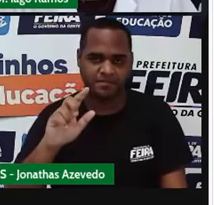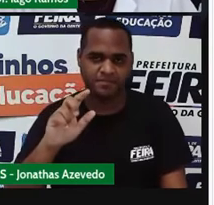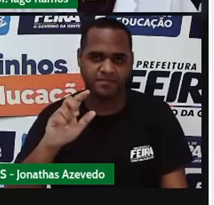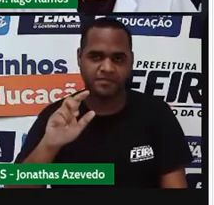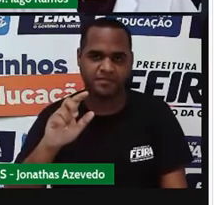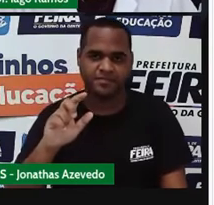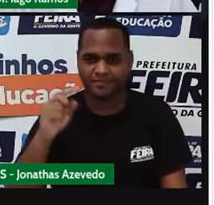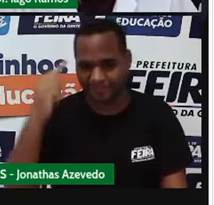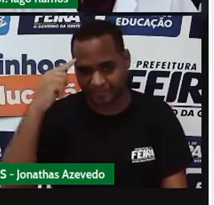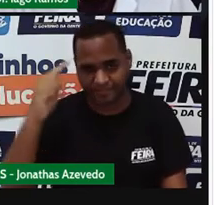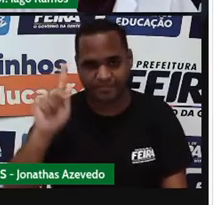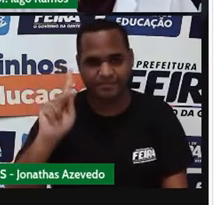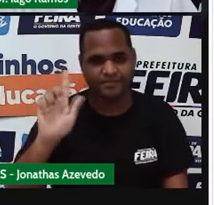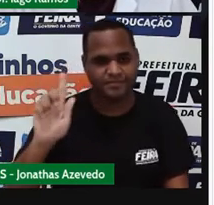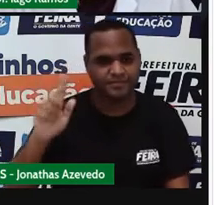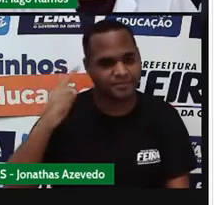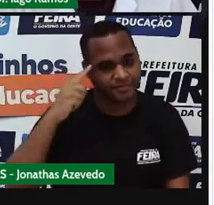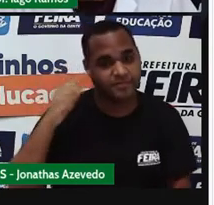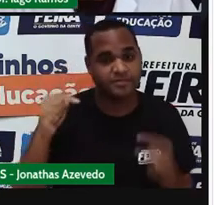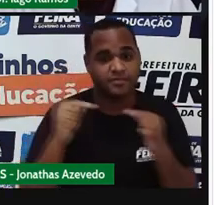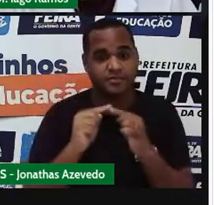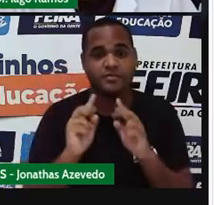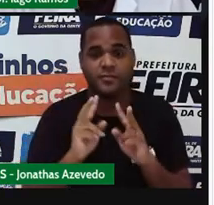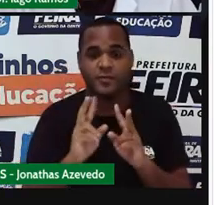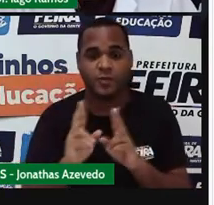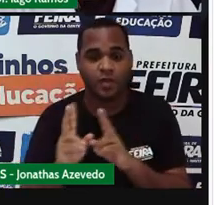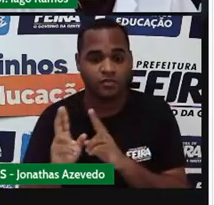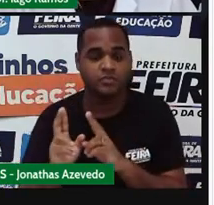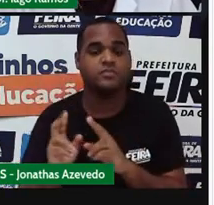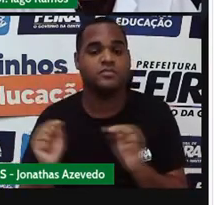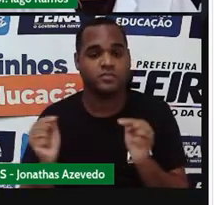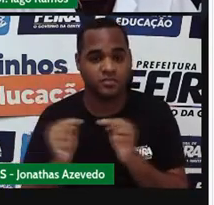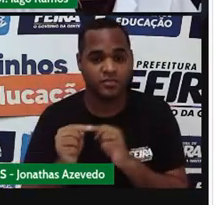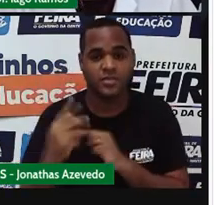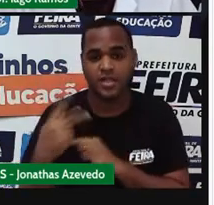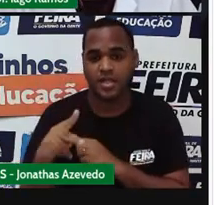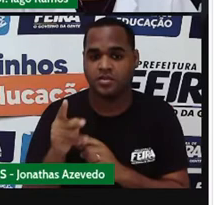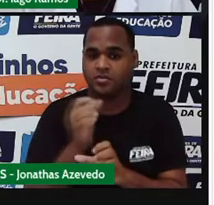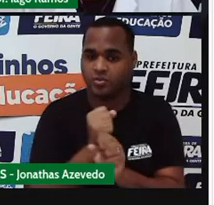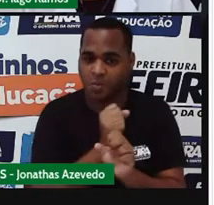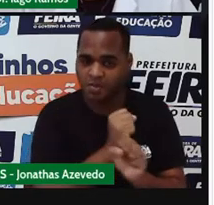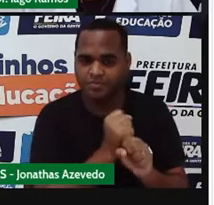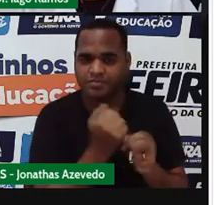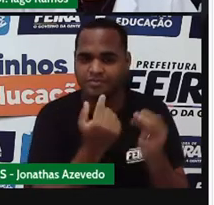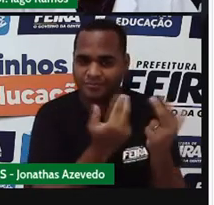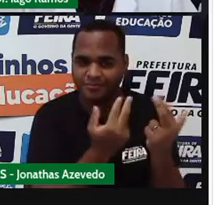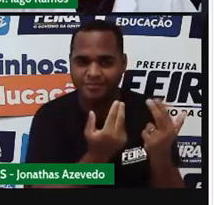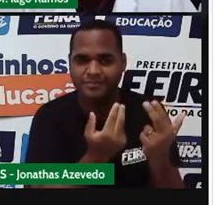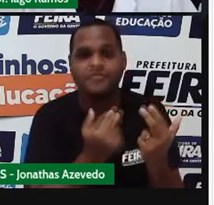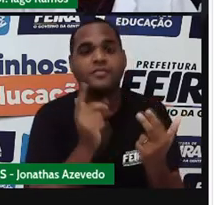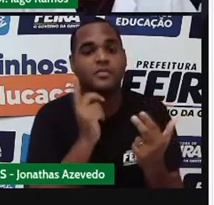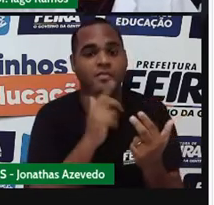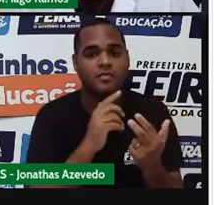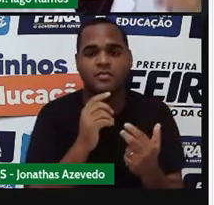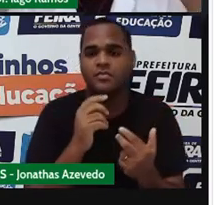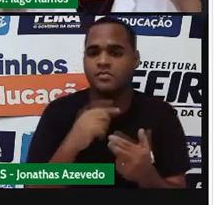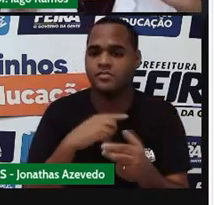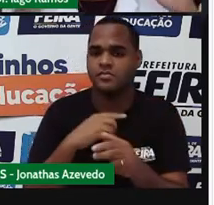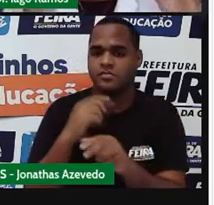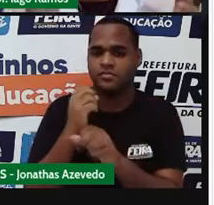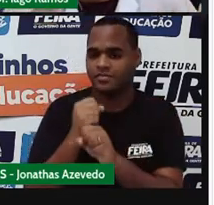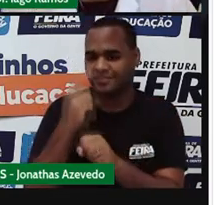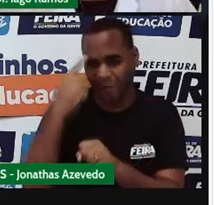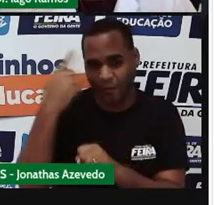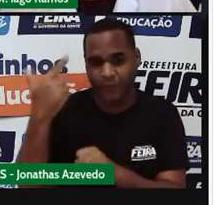desse lado tem que dar igual ao total de quilogramas desse. Como assim, professor? O que tá no prato